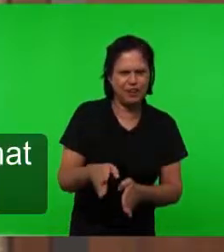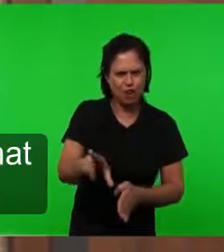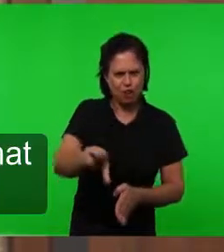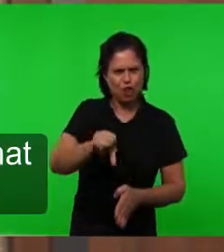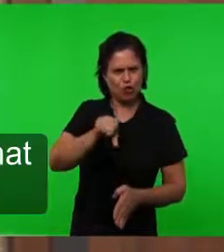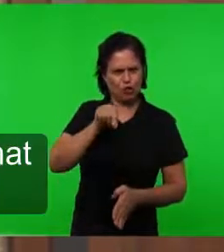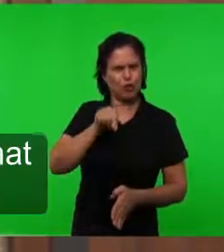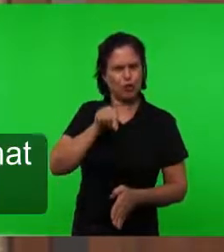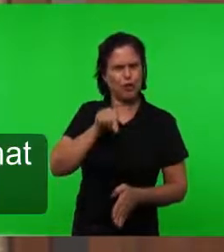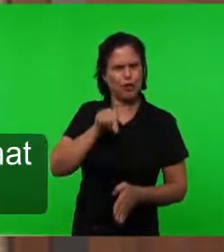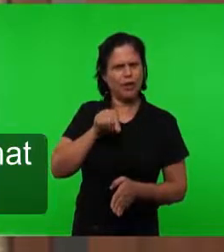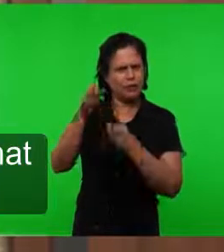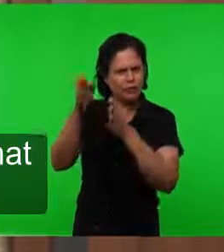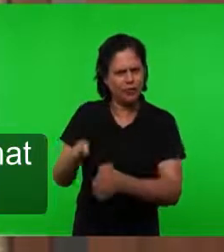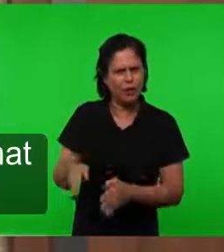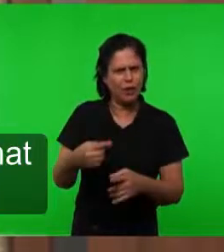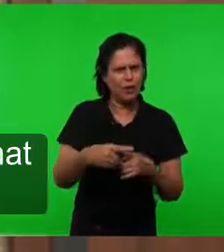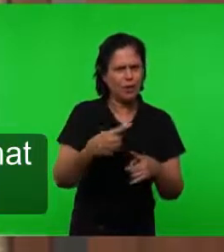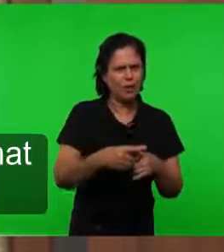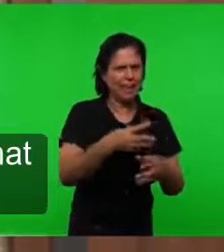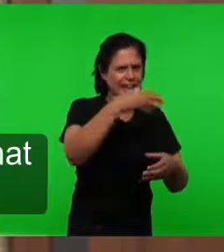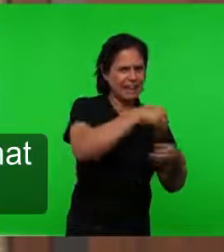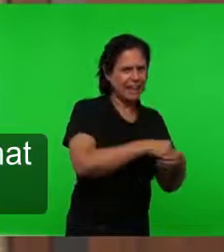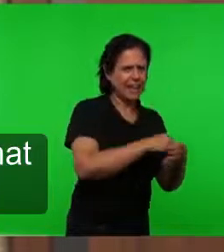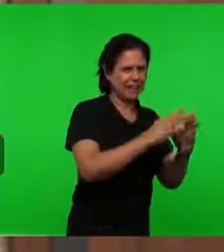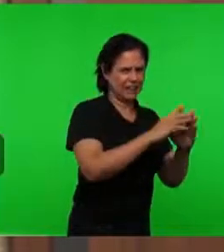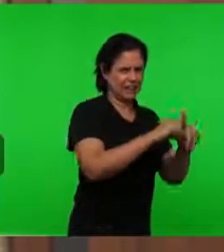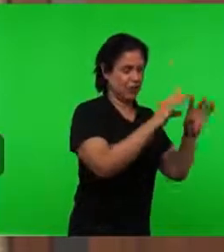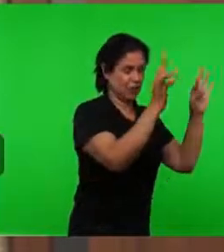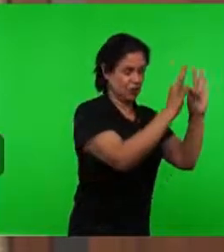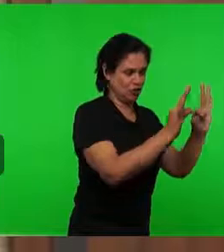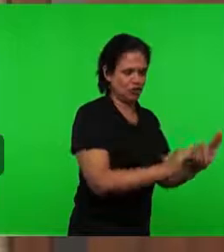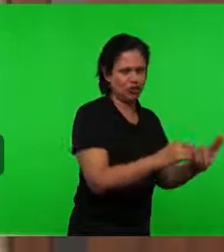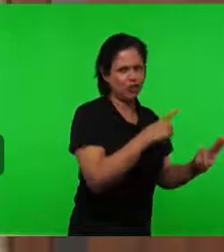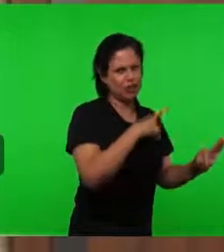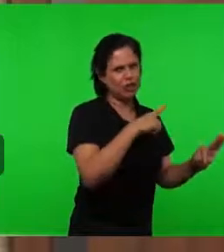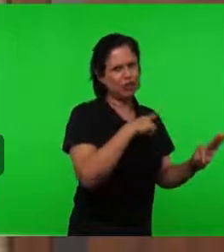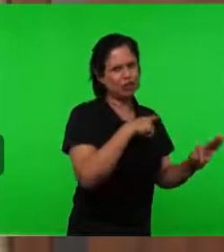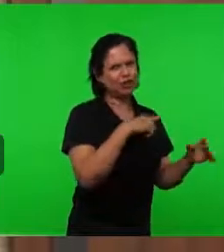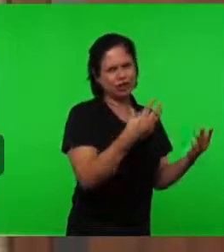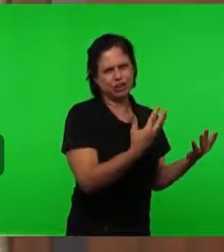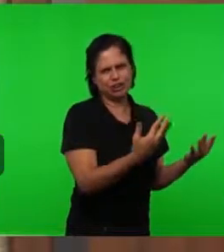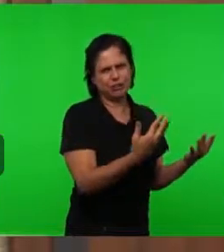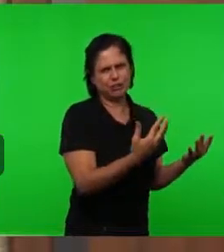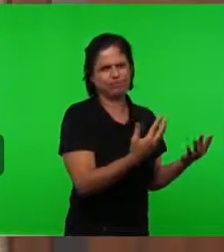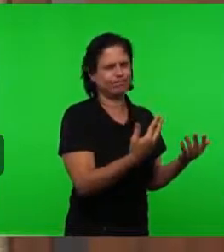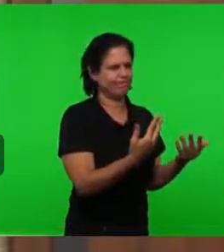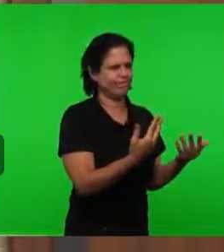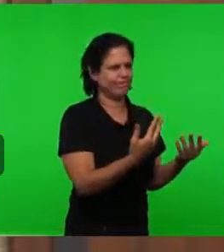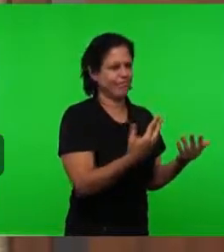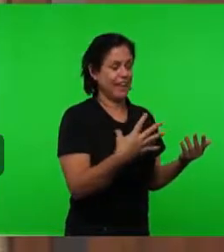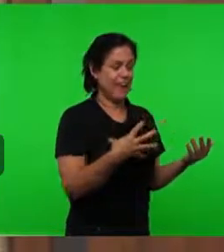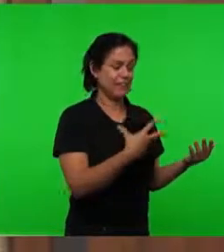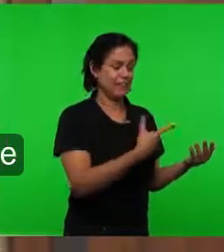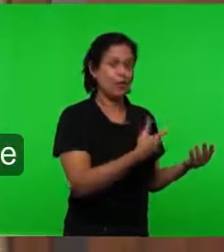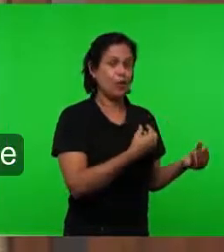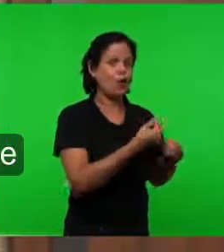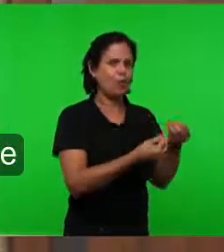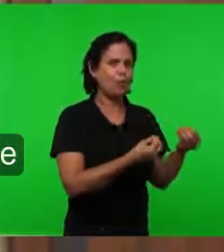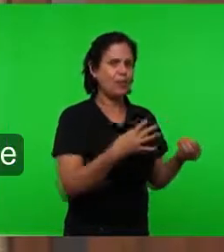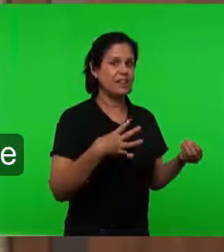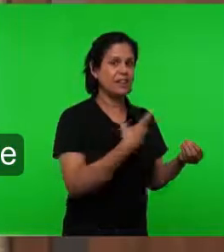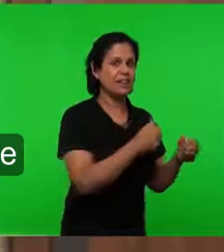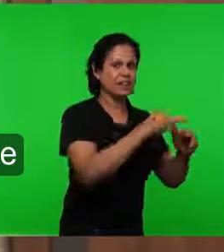obras de Tiatira Porque as obras de Tiatira Eram obras que não agradavam Ao senhor Era salvação Pelas obras